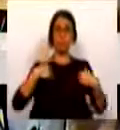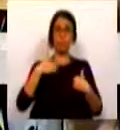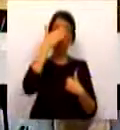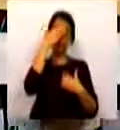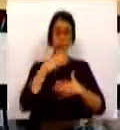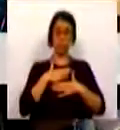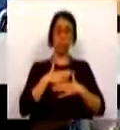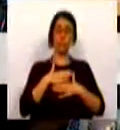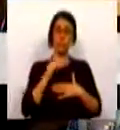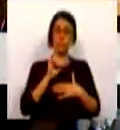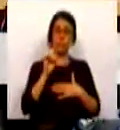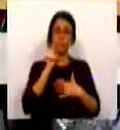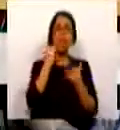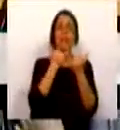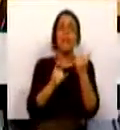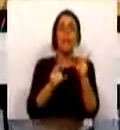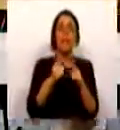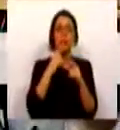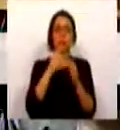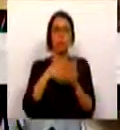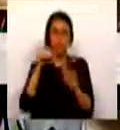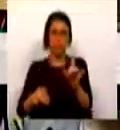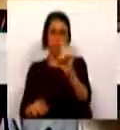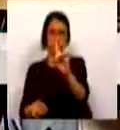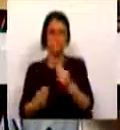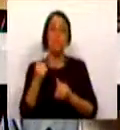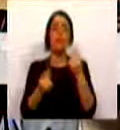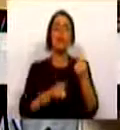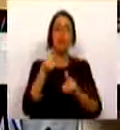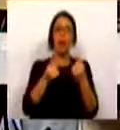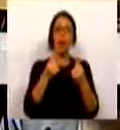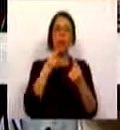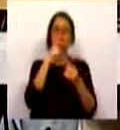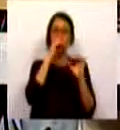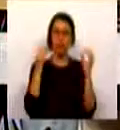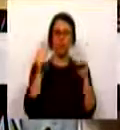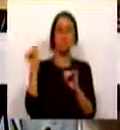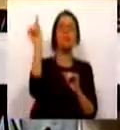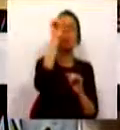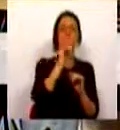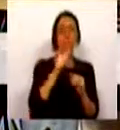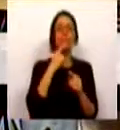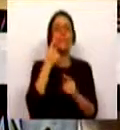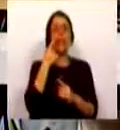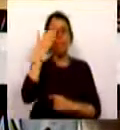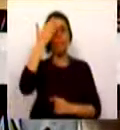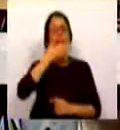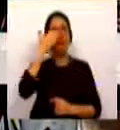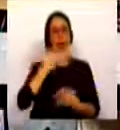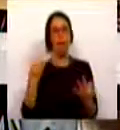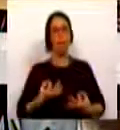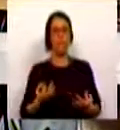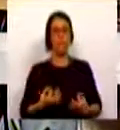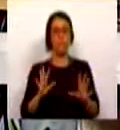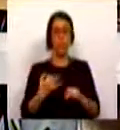achar que não, os riscos não estão eliminados, alguns, os estruturais da floresta, vão demorar algum tempo, que